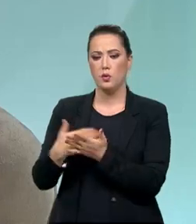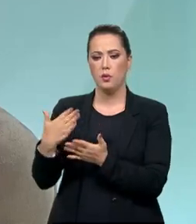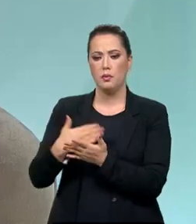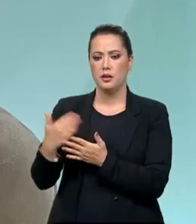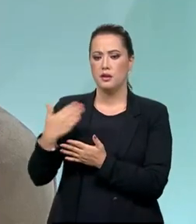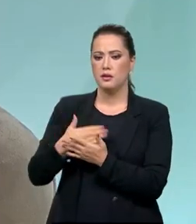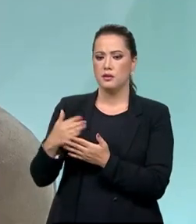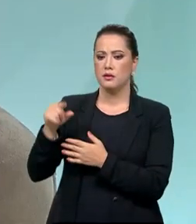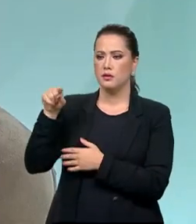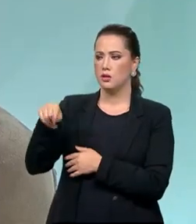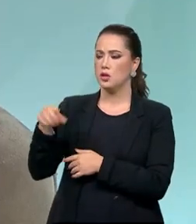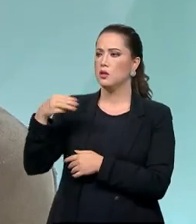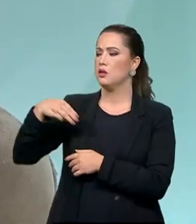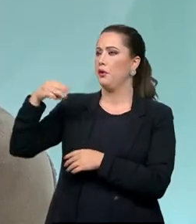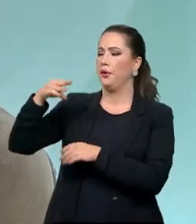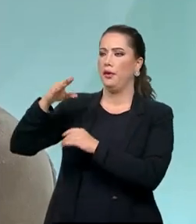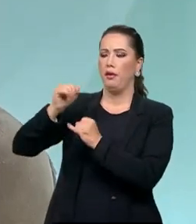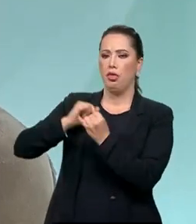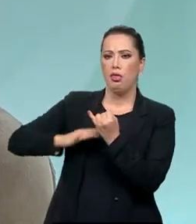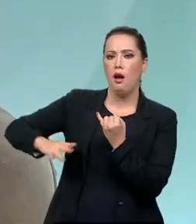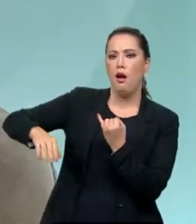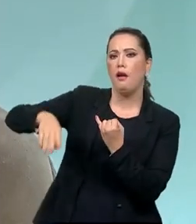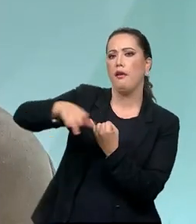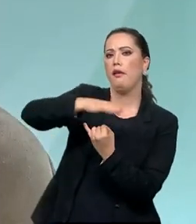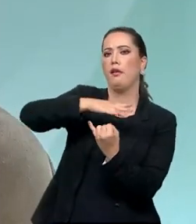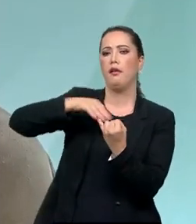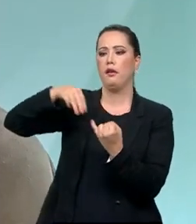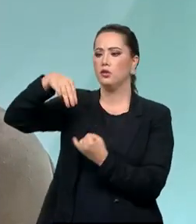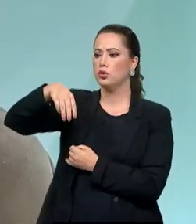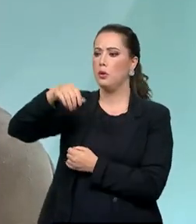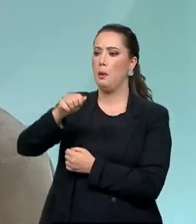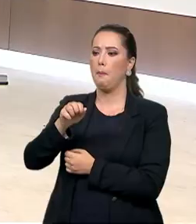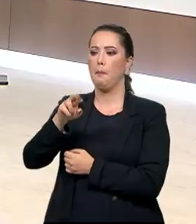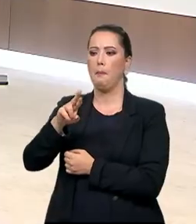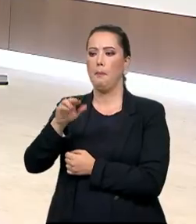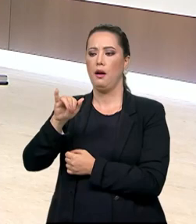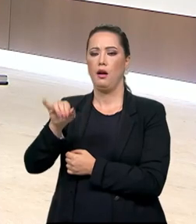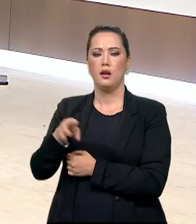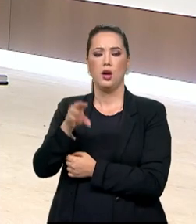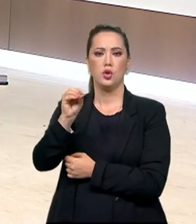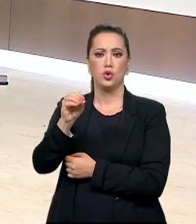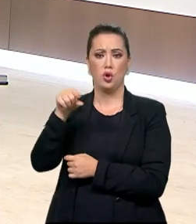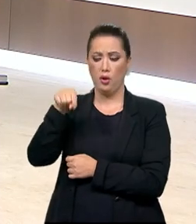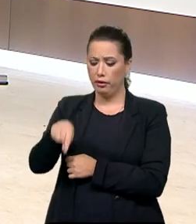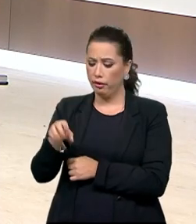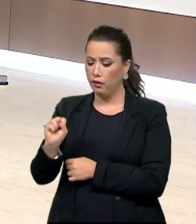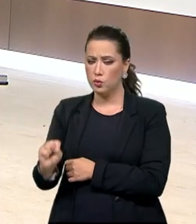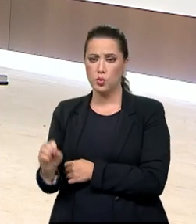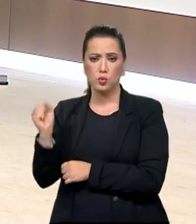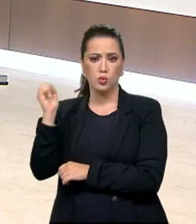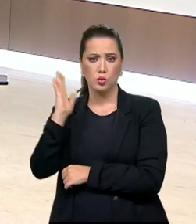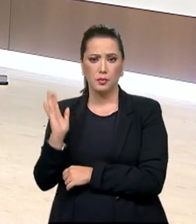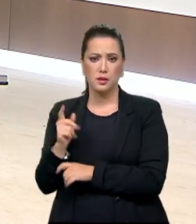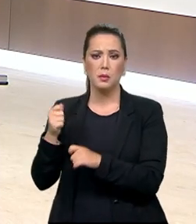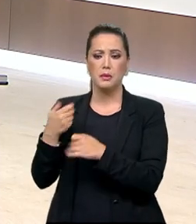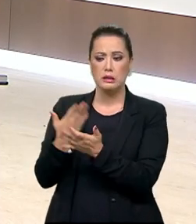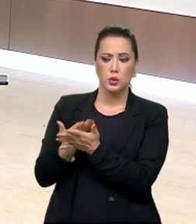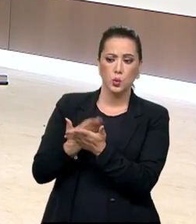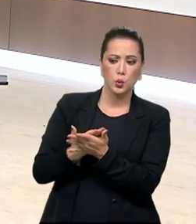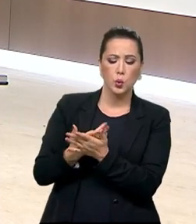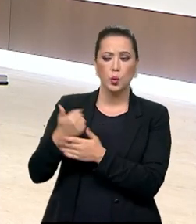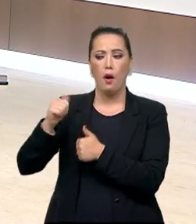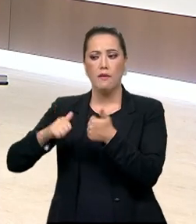o Marajó até o Rio Grande do Sul, que são expectativas diferentes também. Então, eu preciso, primeiro, muito estudo, depois levantar dados,